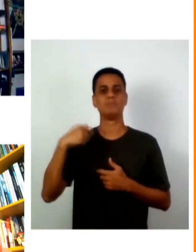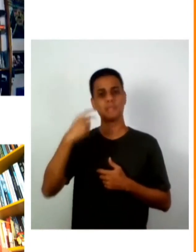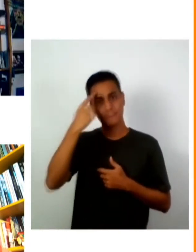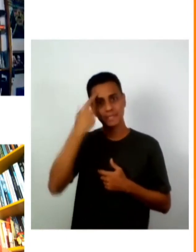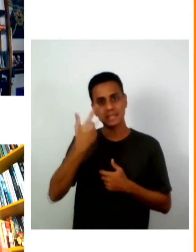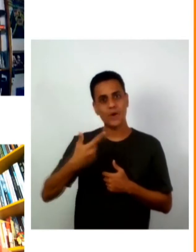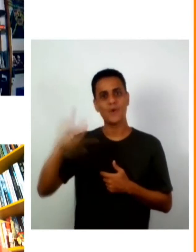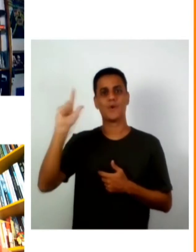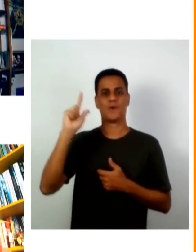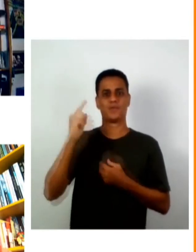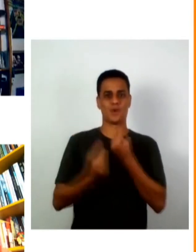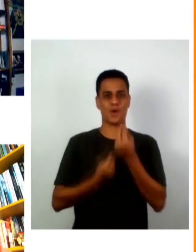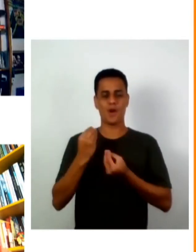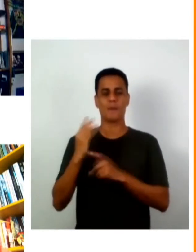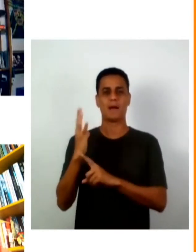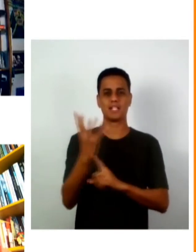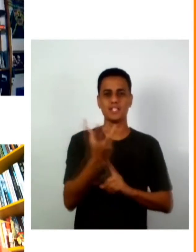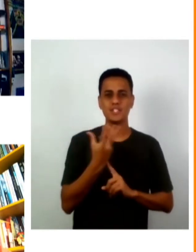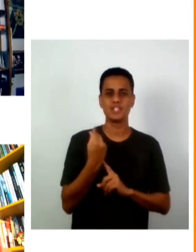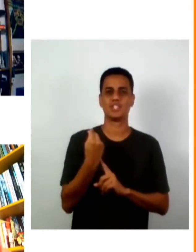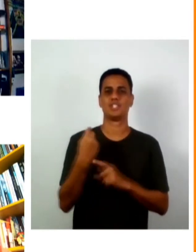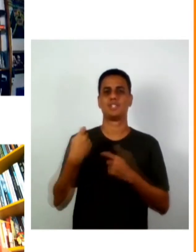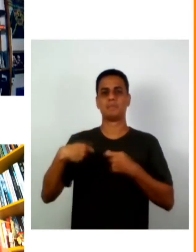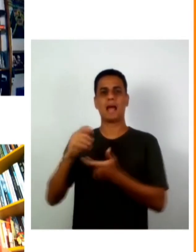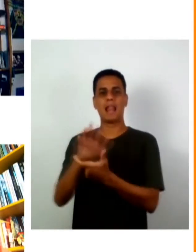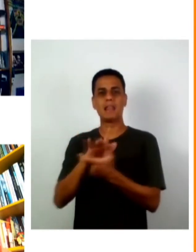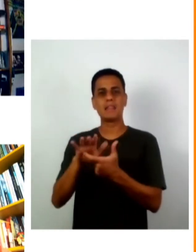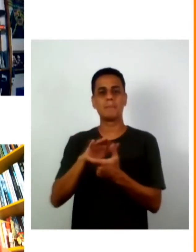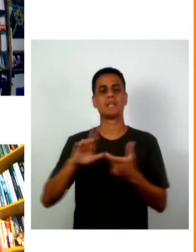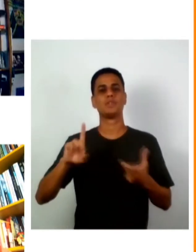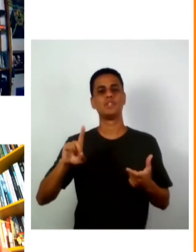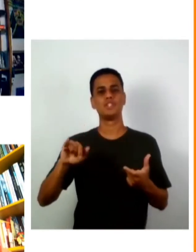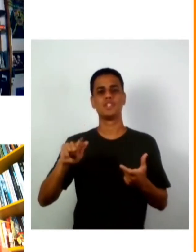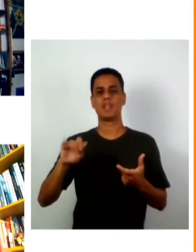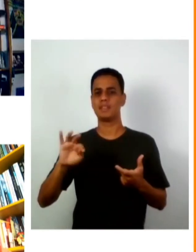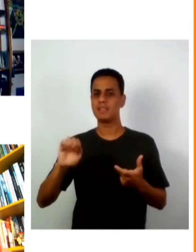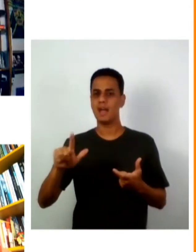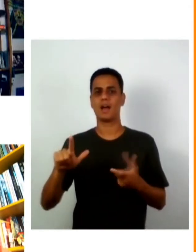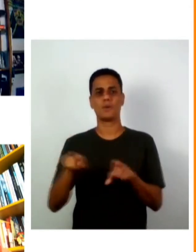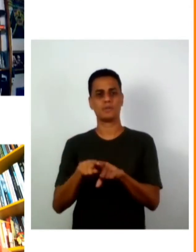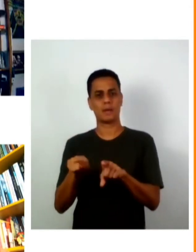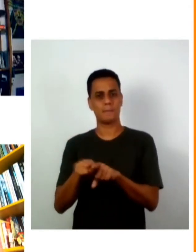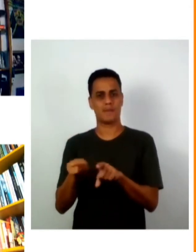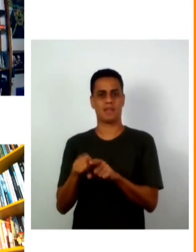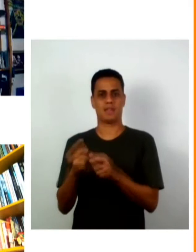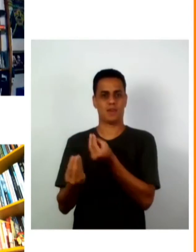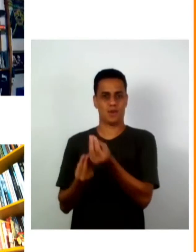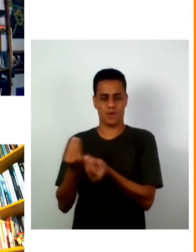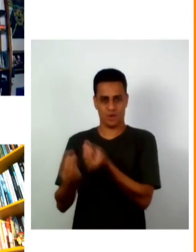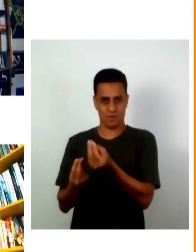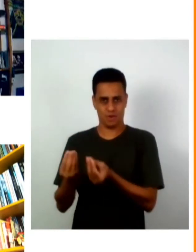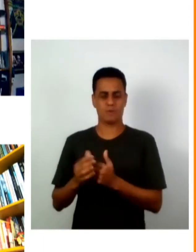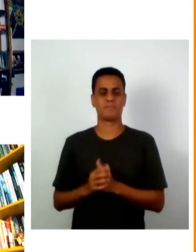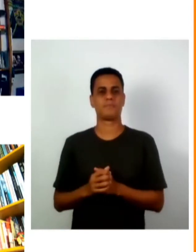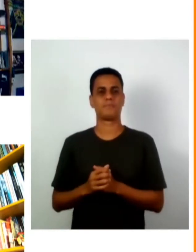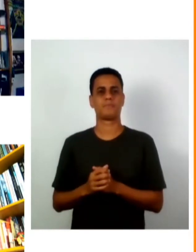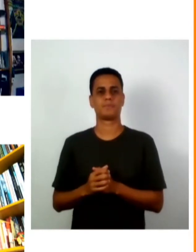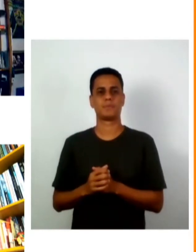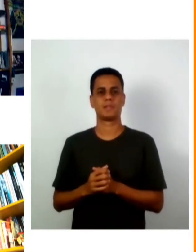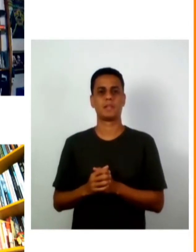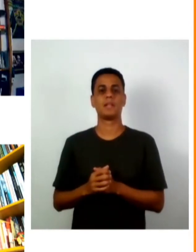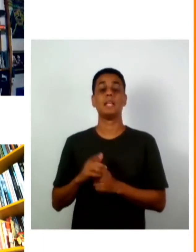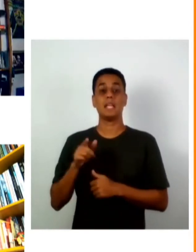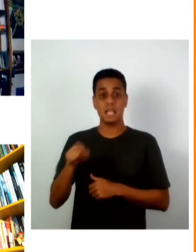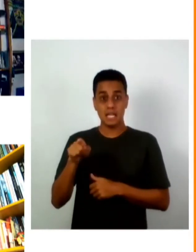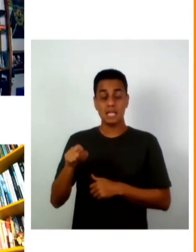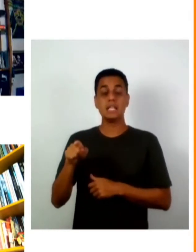artistas não necessariamente que falaram pelo processo de digitalização e isso influencia muito no